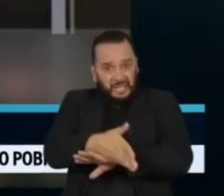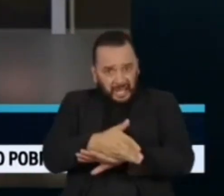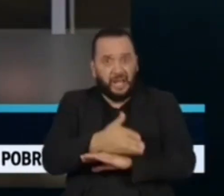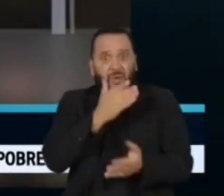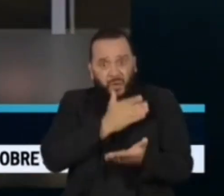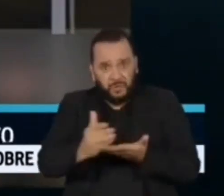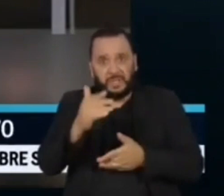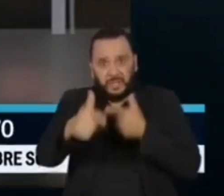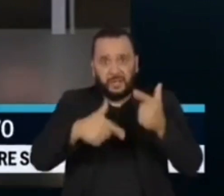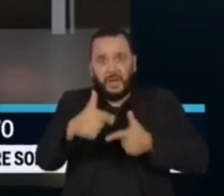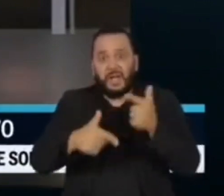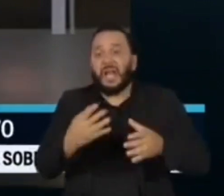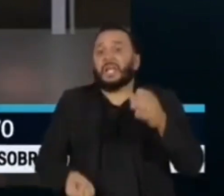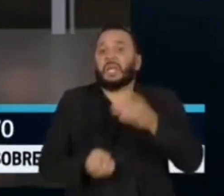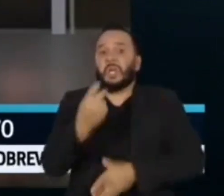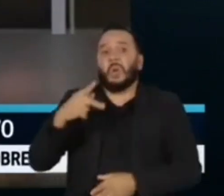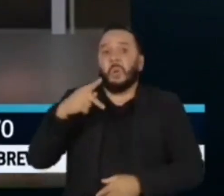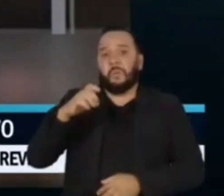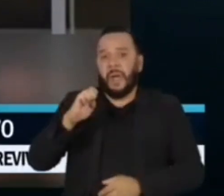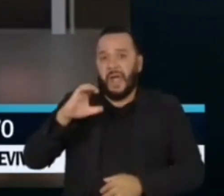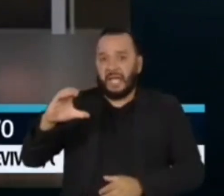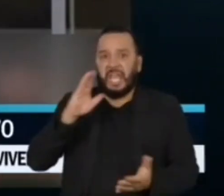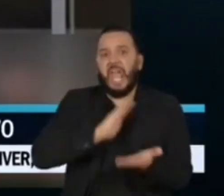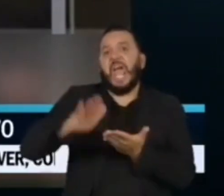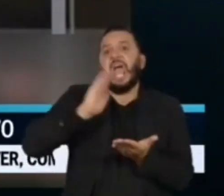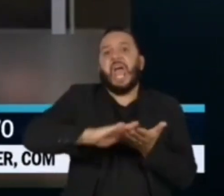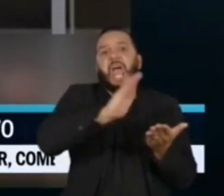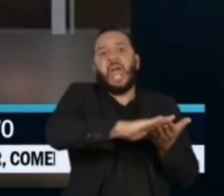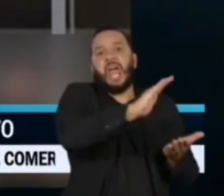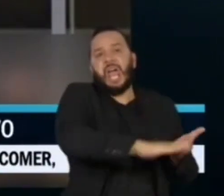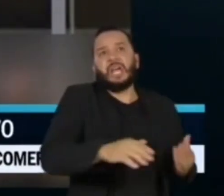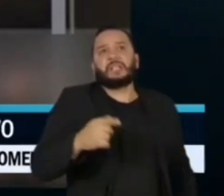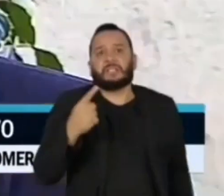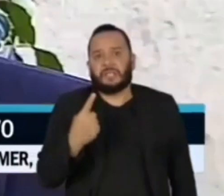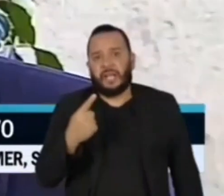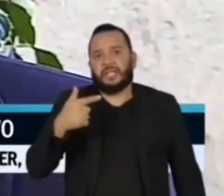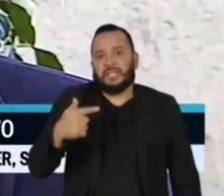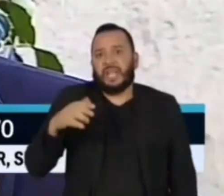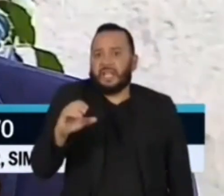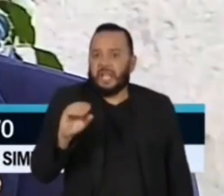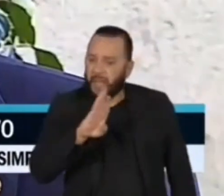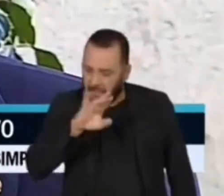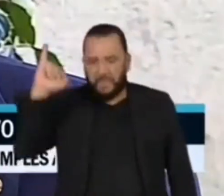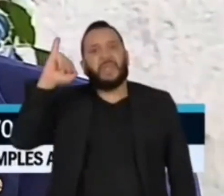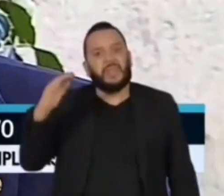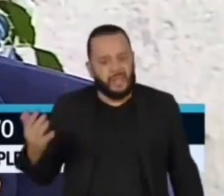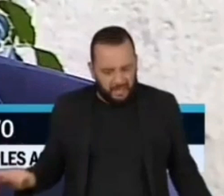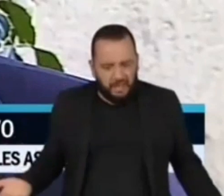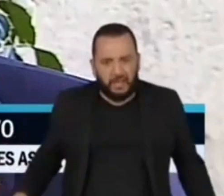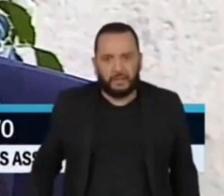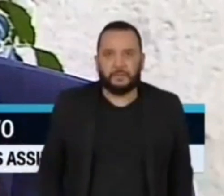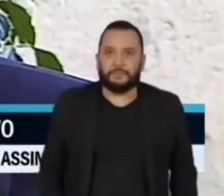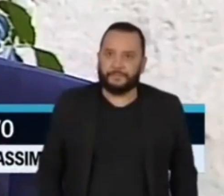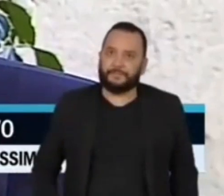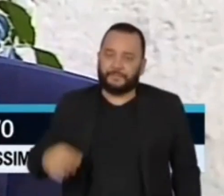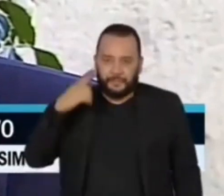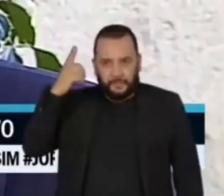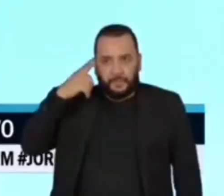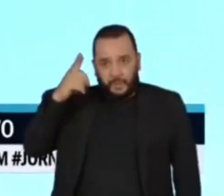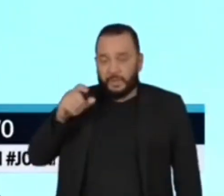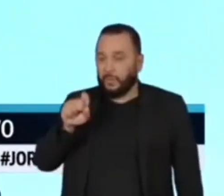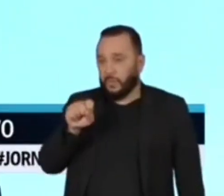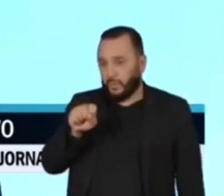fez a PEC da lambança, a PEC da gastança, 170 bilhões. O deputado Silvio Costa Filho do